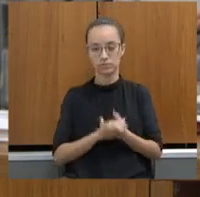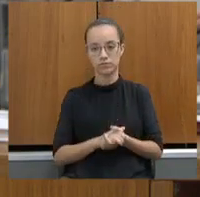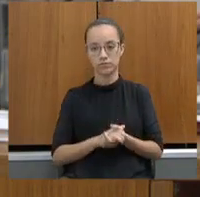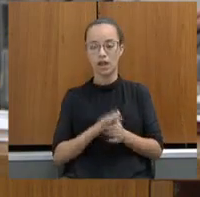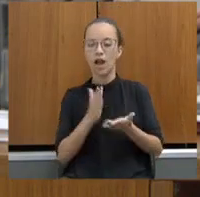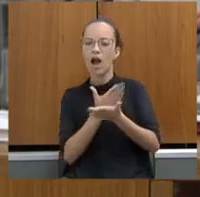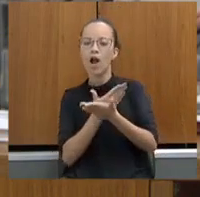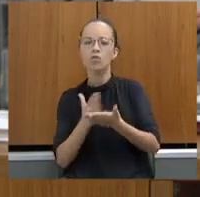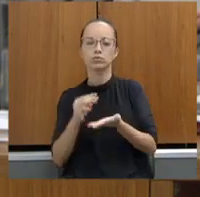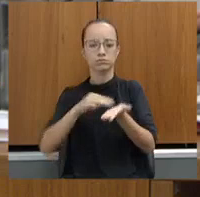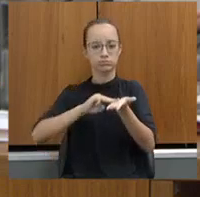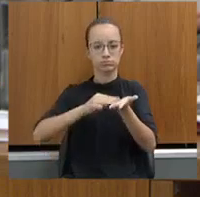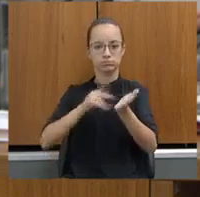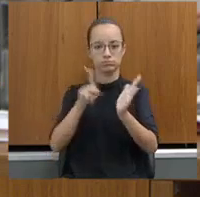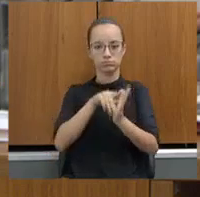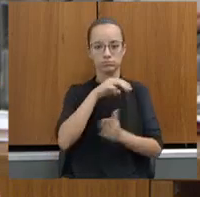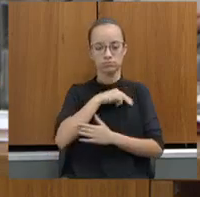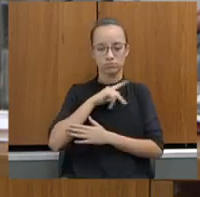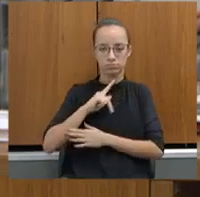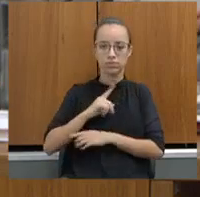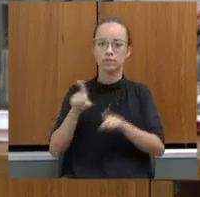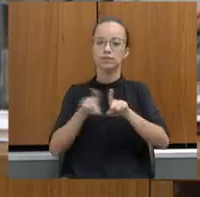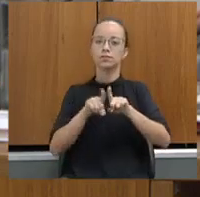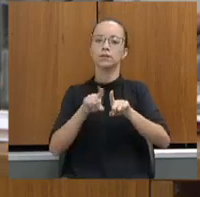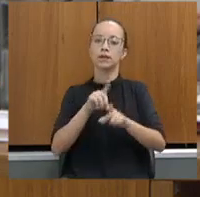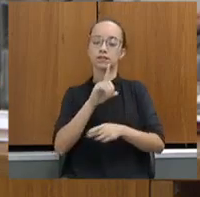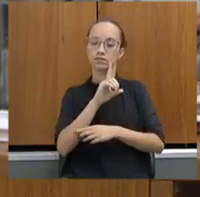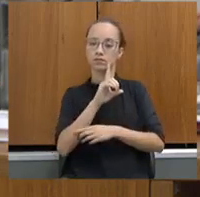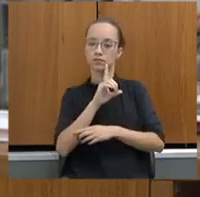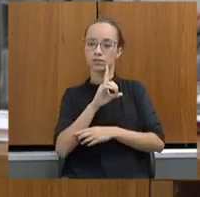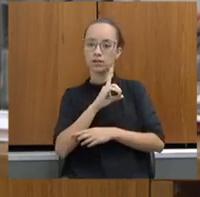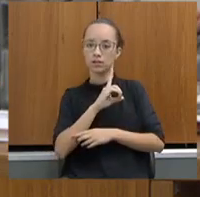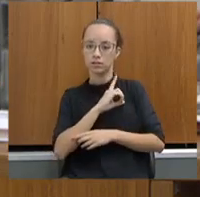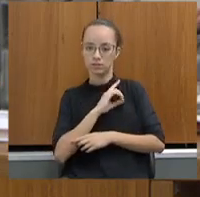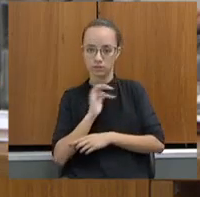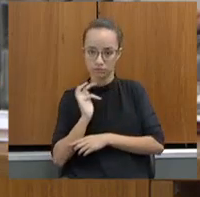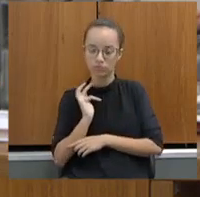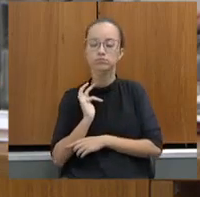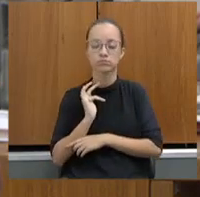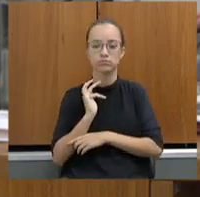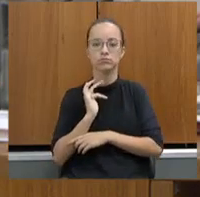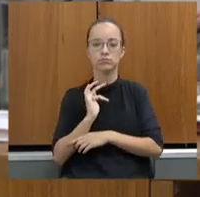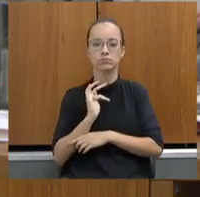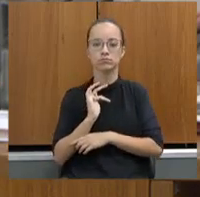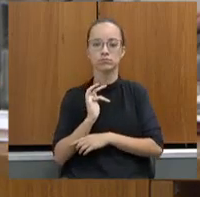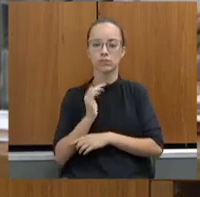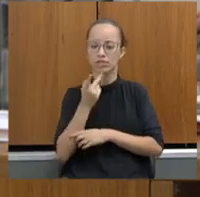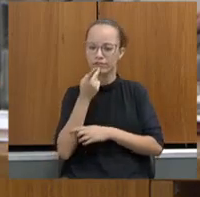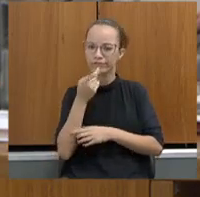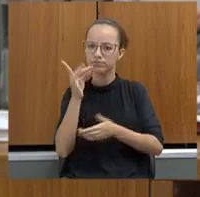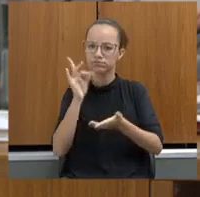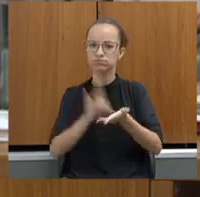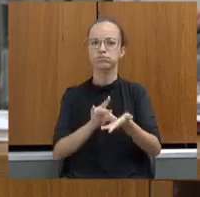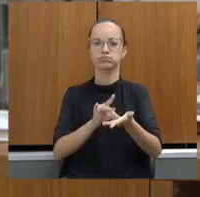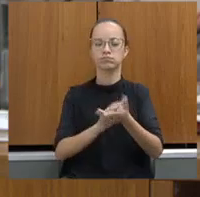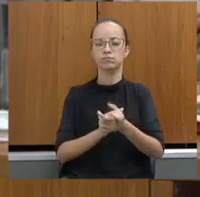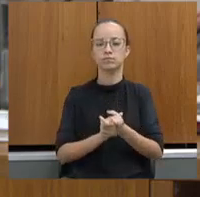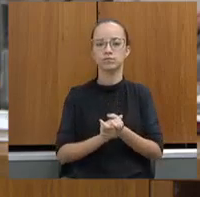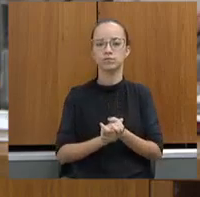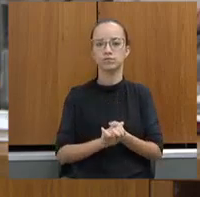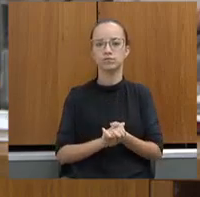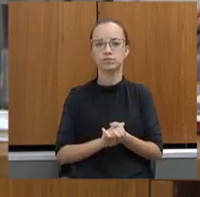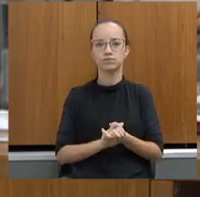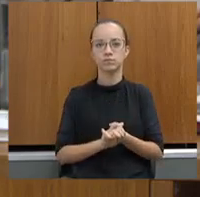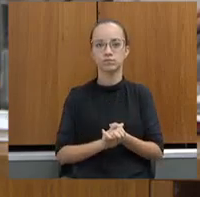alguns membros do Ministério Público, da Defensoria, eles, de alguma forma, assumem isso, nós estamos